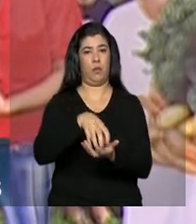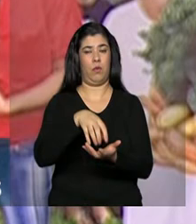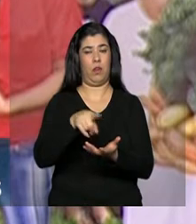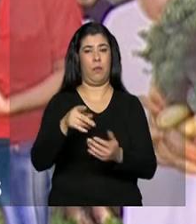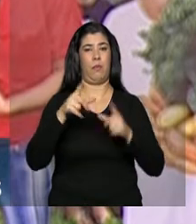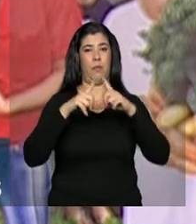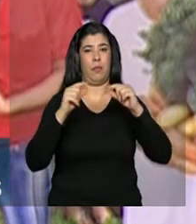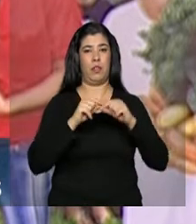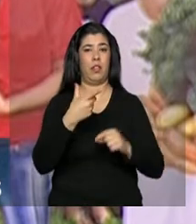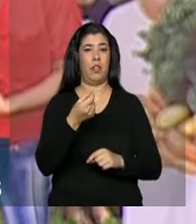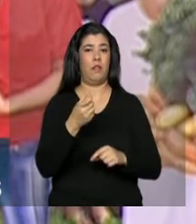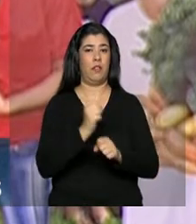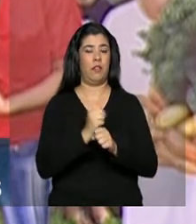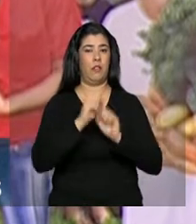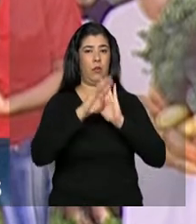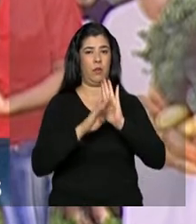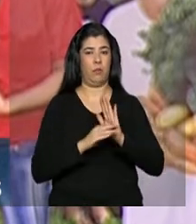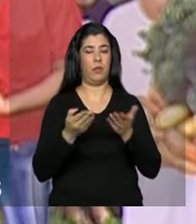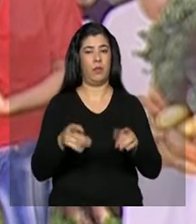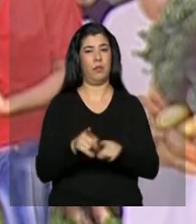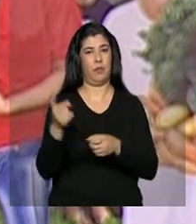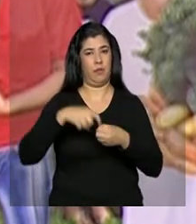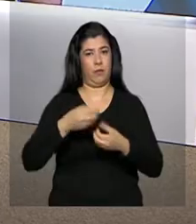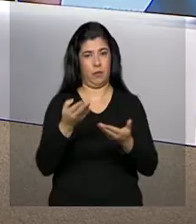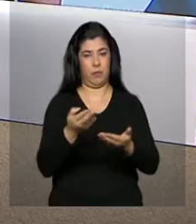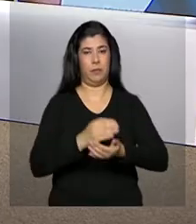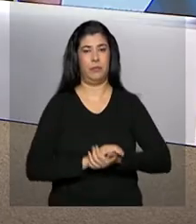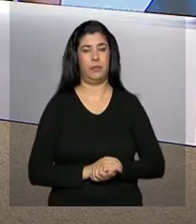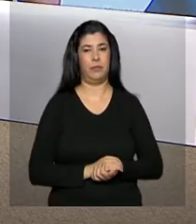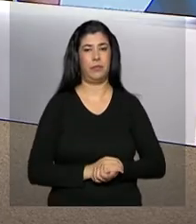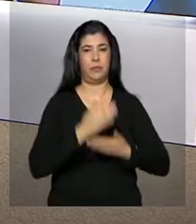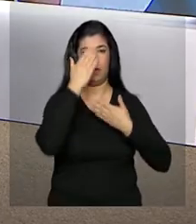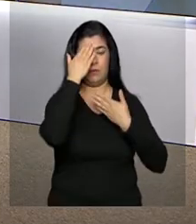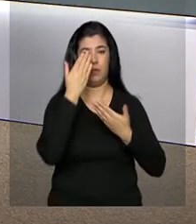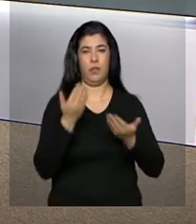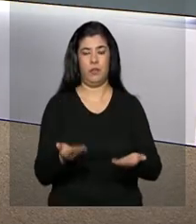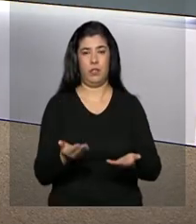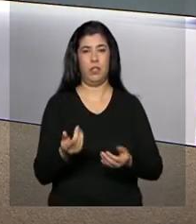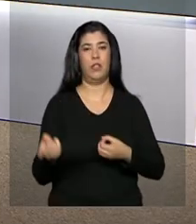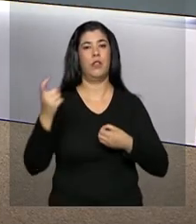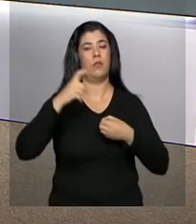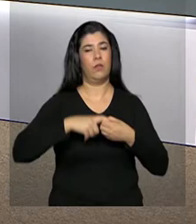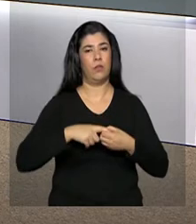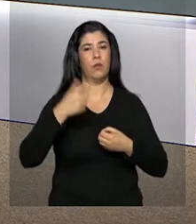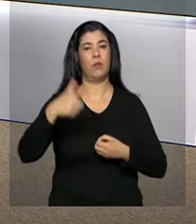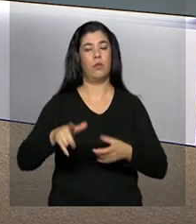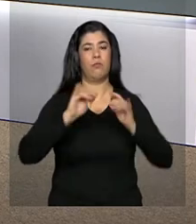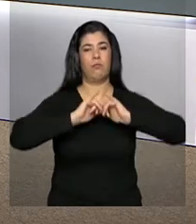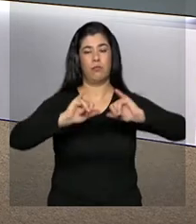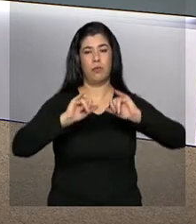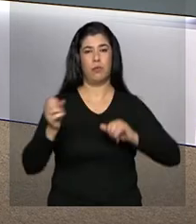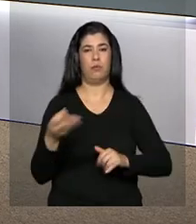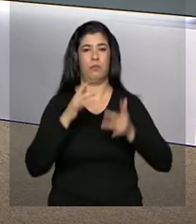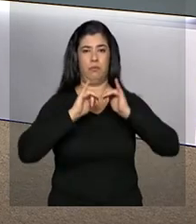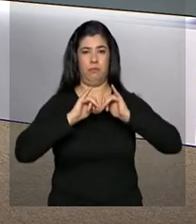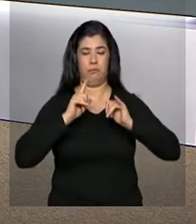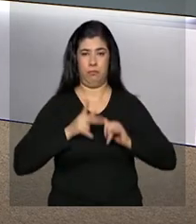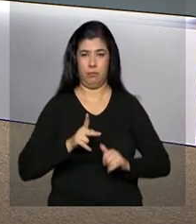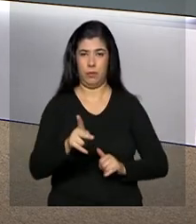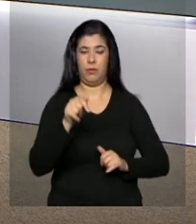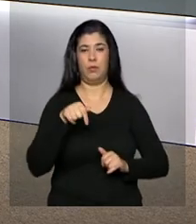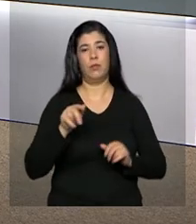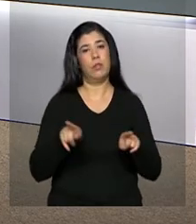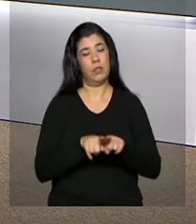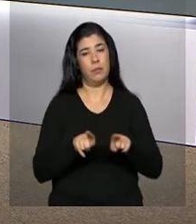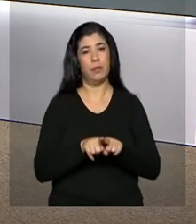marca os 20 anos do programa. Daniele. Obrigada, Ana Gabriela. E nós podemos voltar a qualquer momento com outras informações